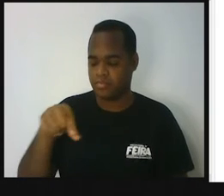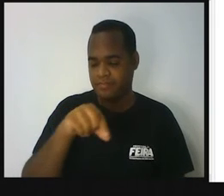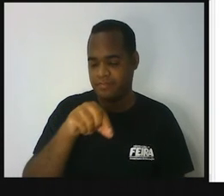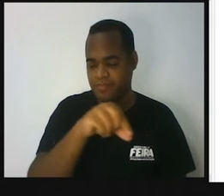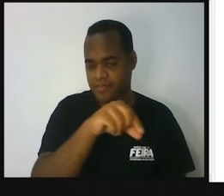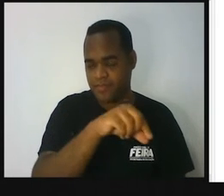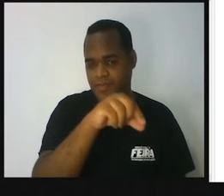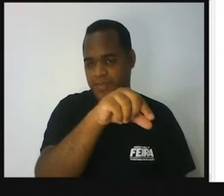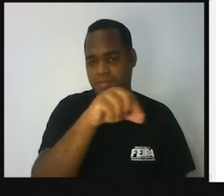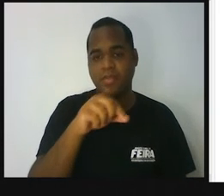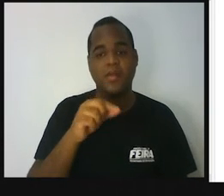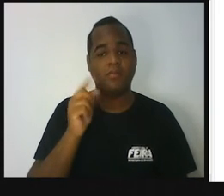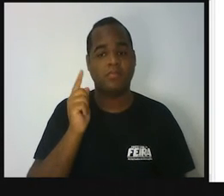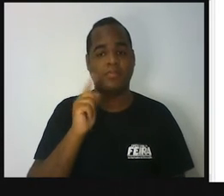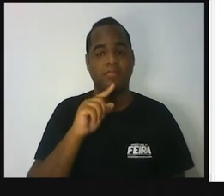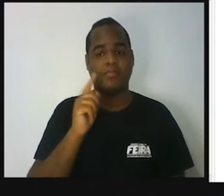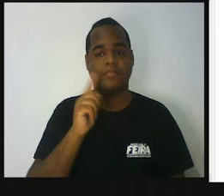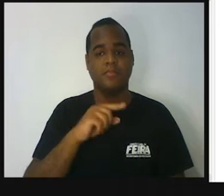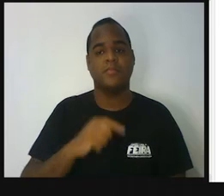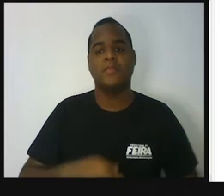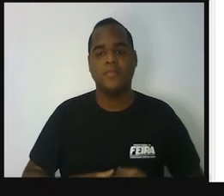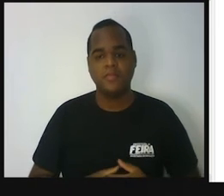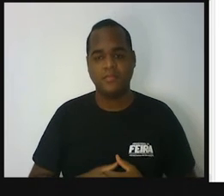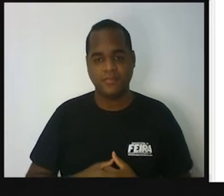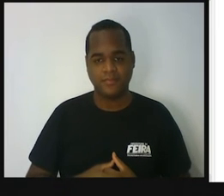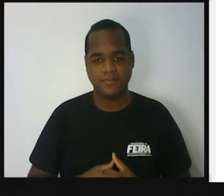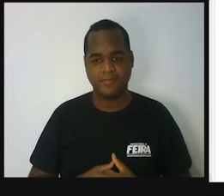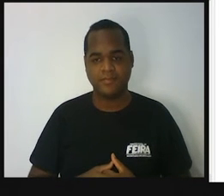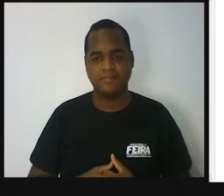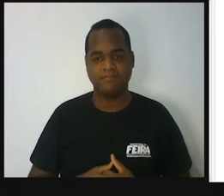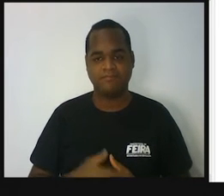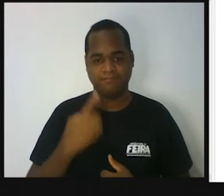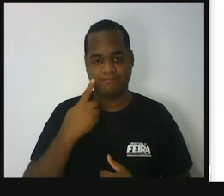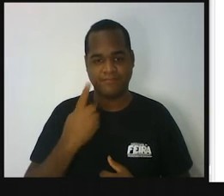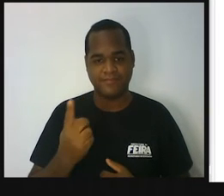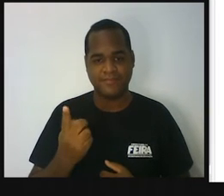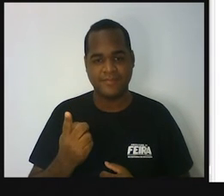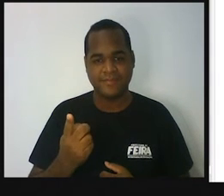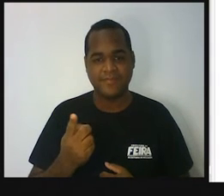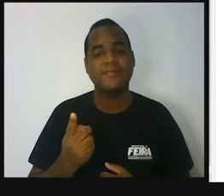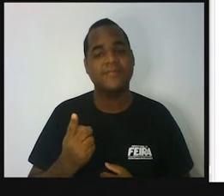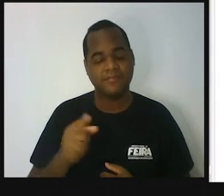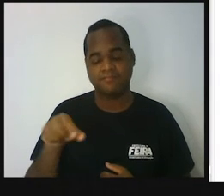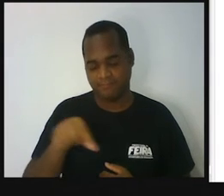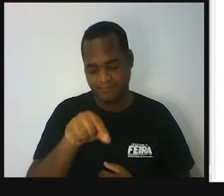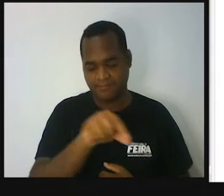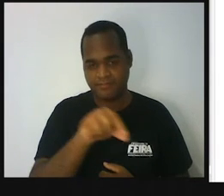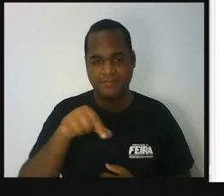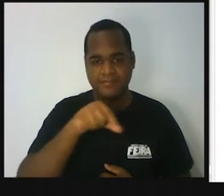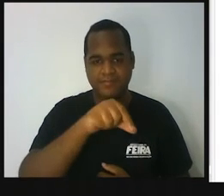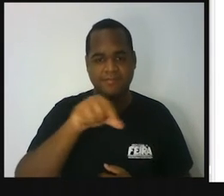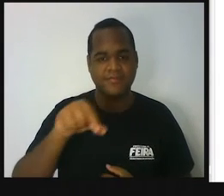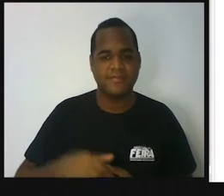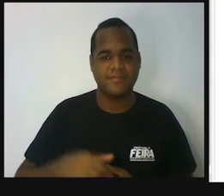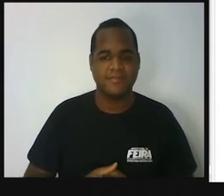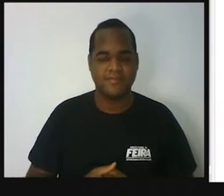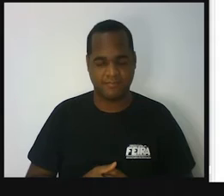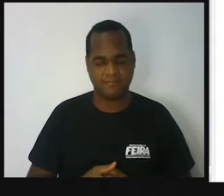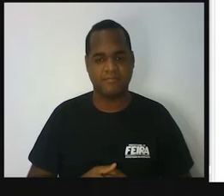né? O peão é esse pinuzinho aqui, ó. É esse pinuzinho aqui. Certo? Como acontece